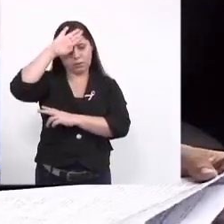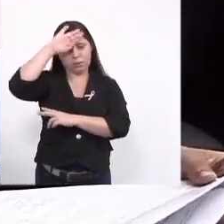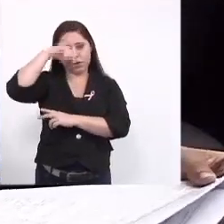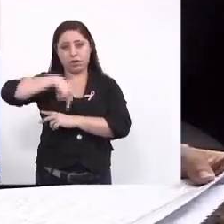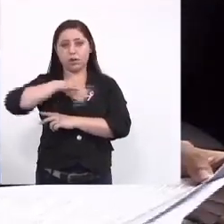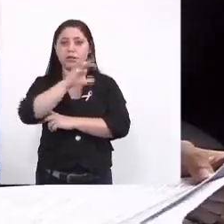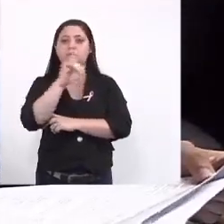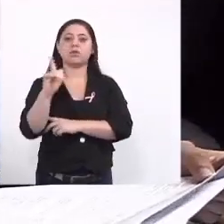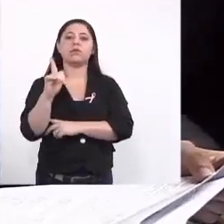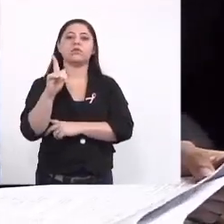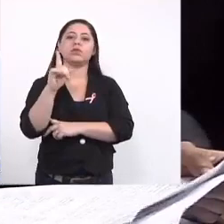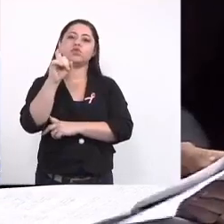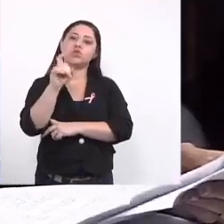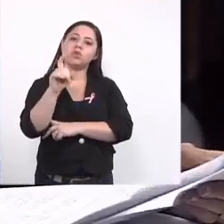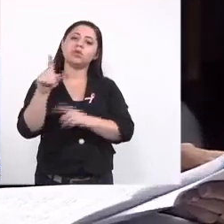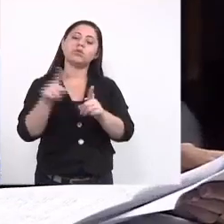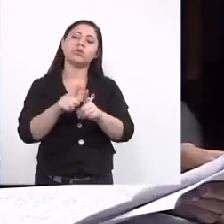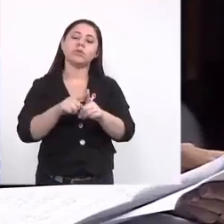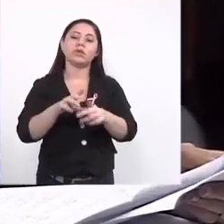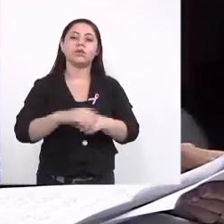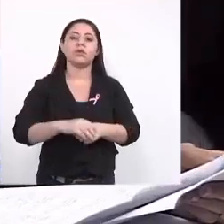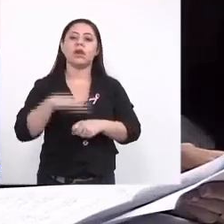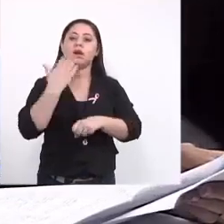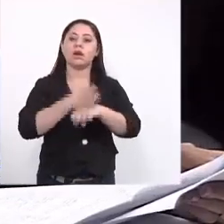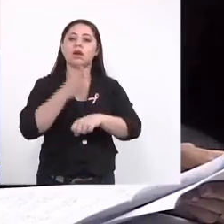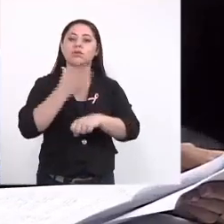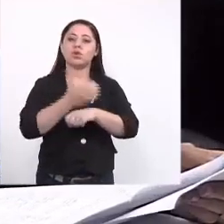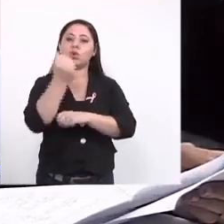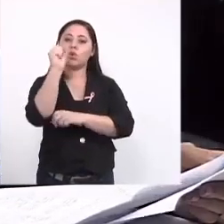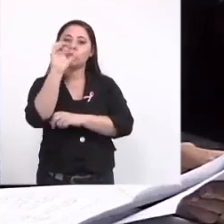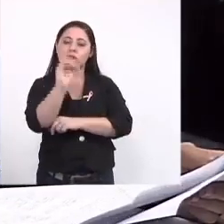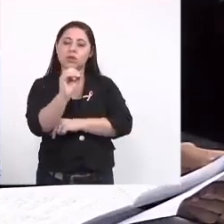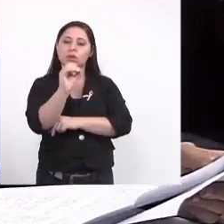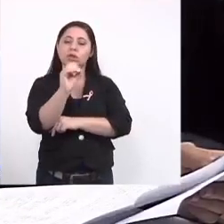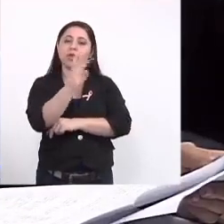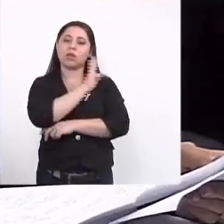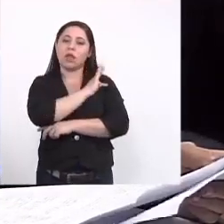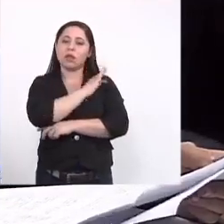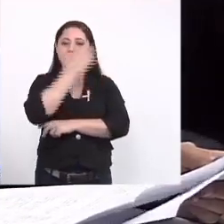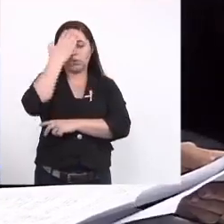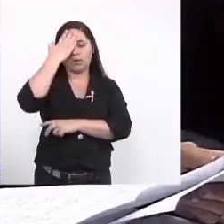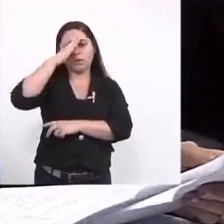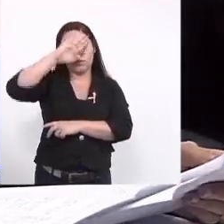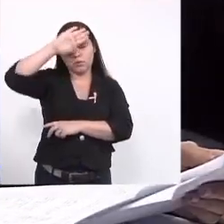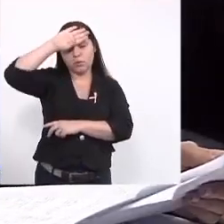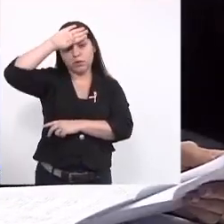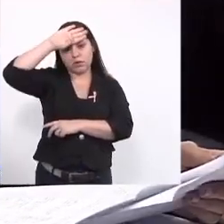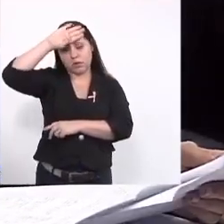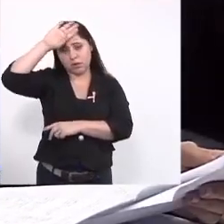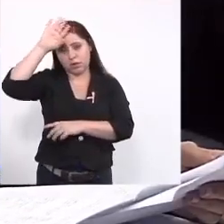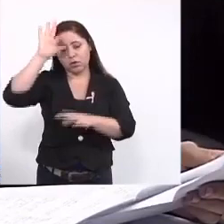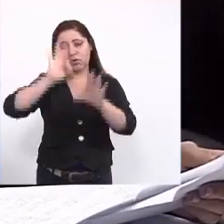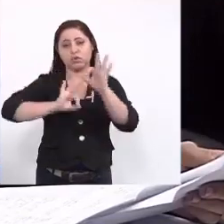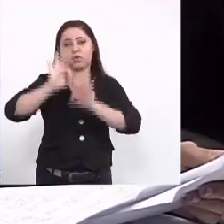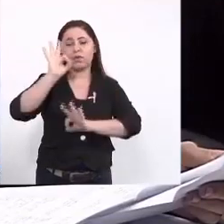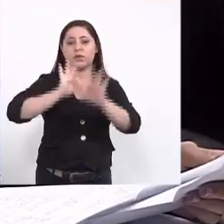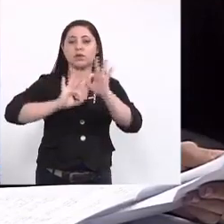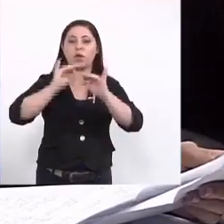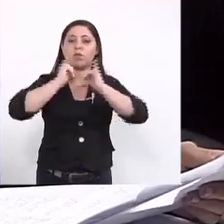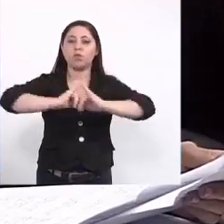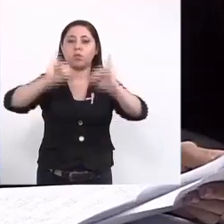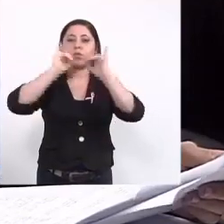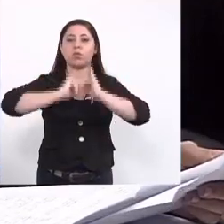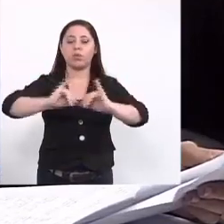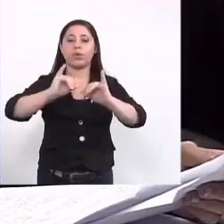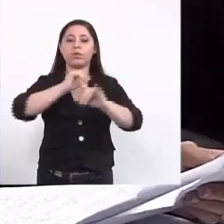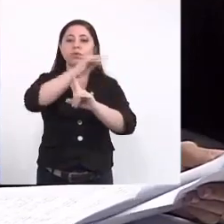aqui de Campo Grande e Dourados capacitação de 80 técnicos em enfermagem desenvolver por meio de uma difusão